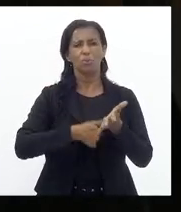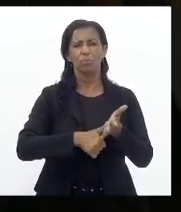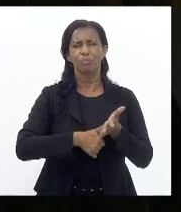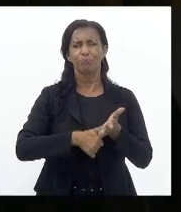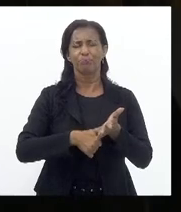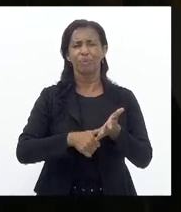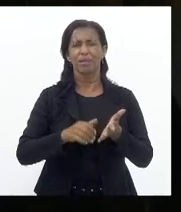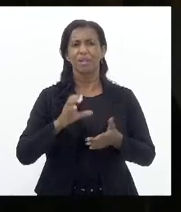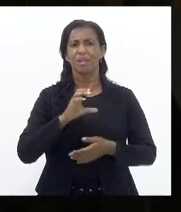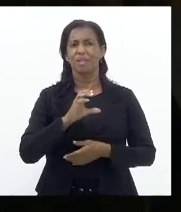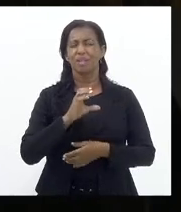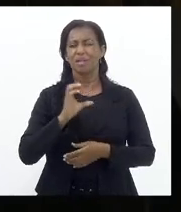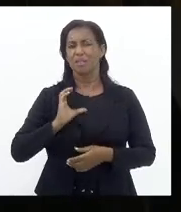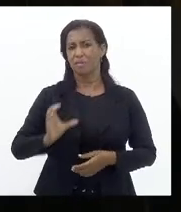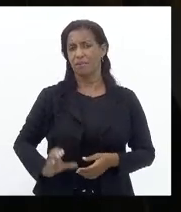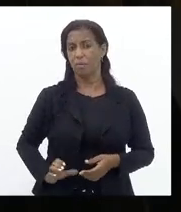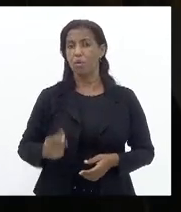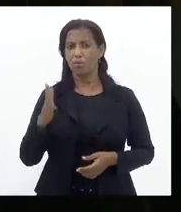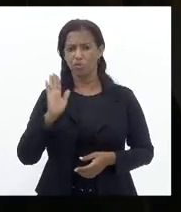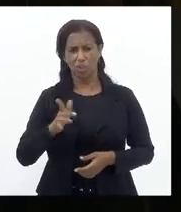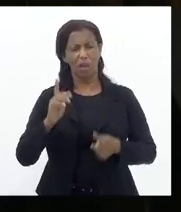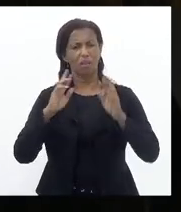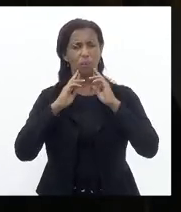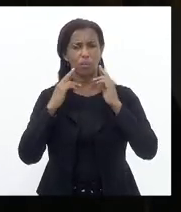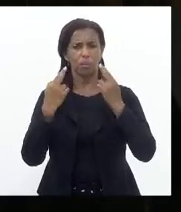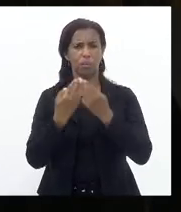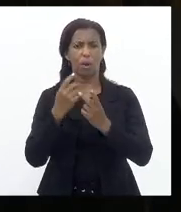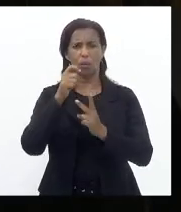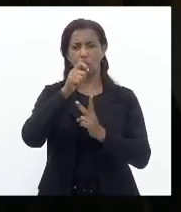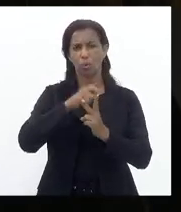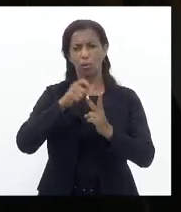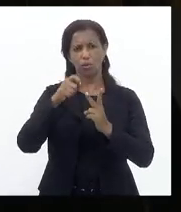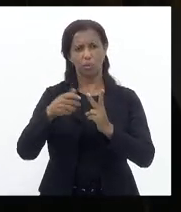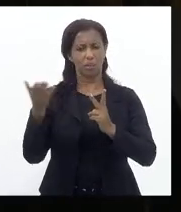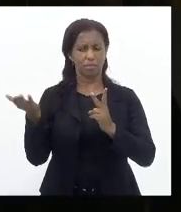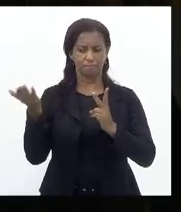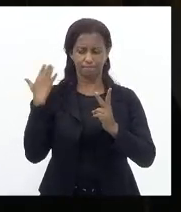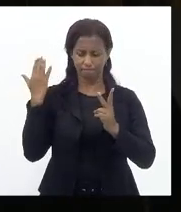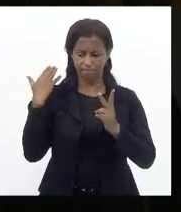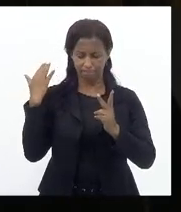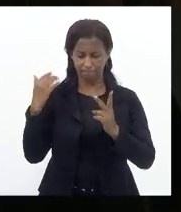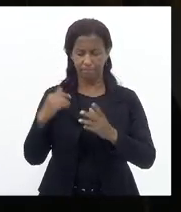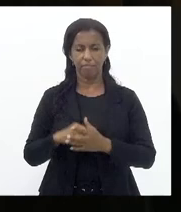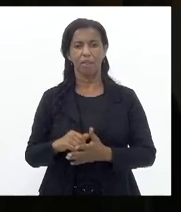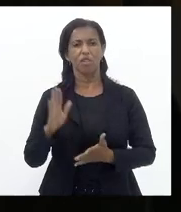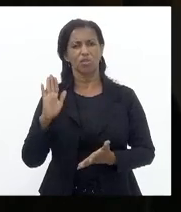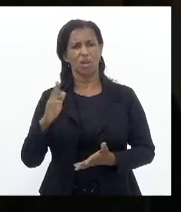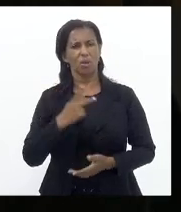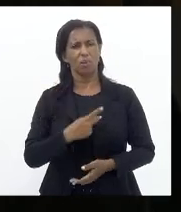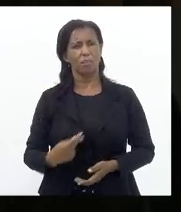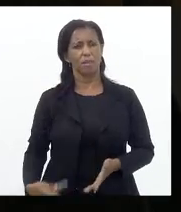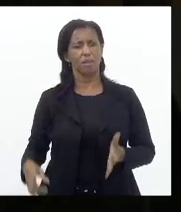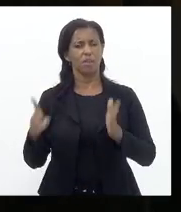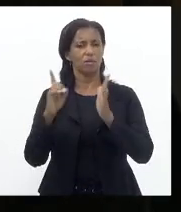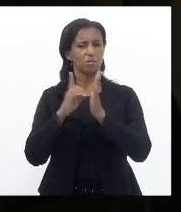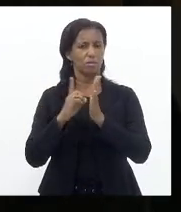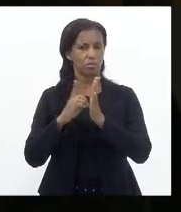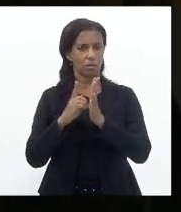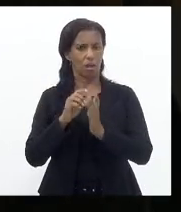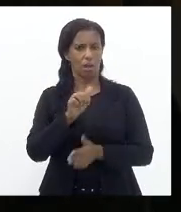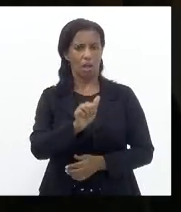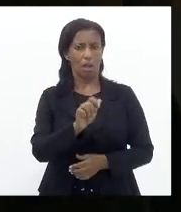Eu já fiz Uma reunião Há cerca De uns dois meses A três Com o presidente Do Detran